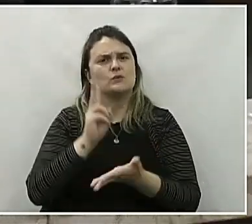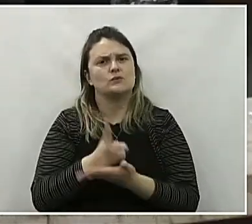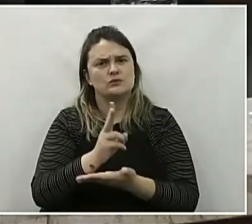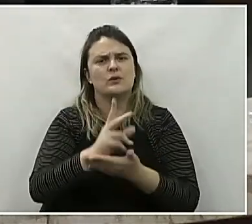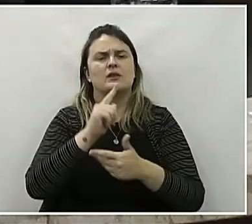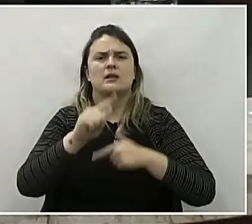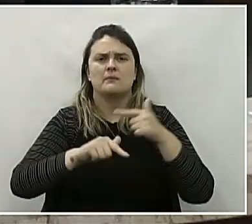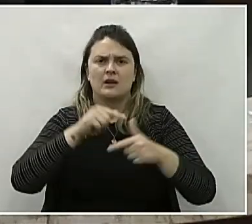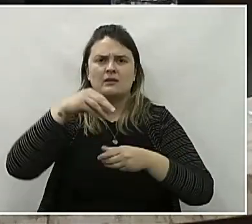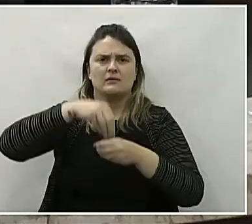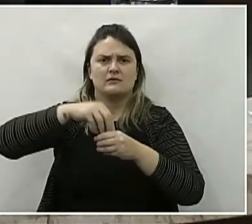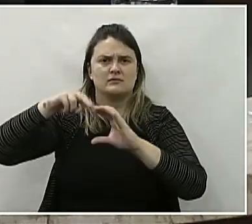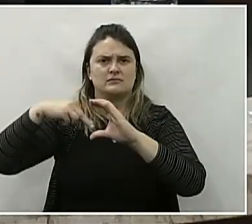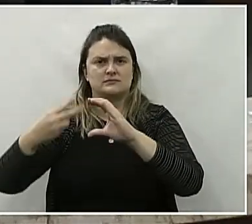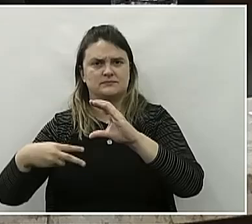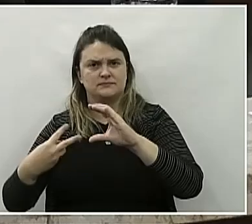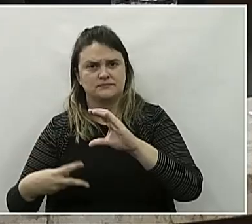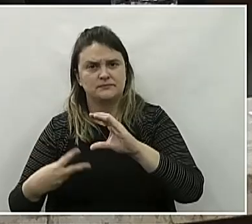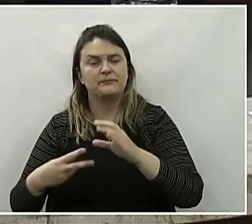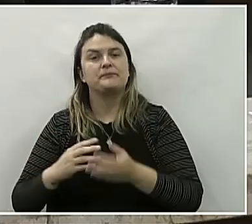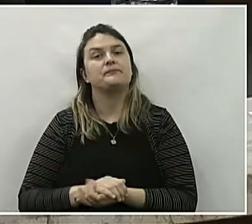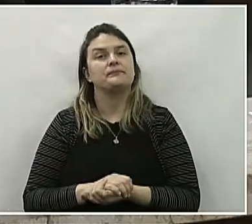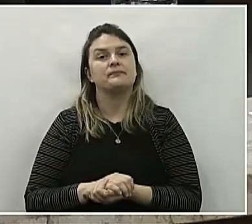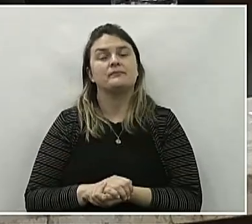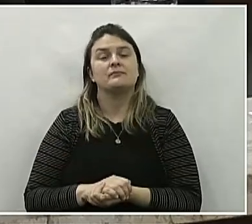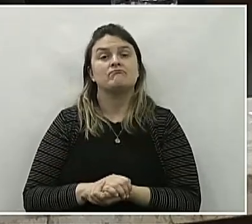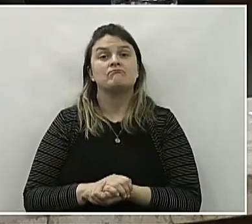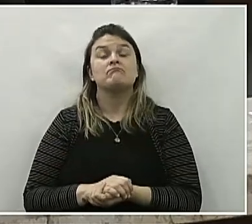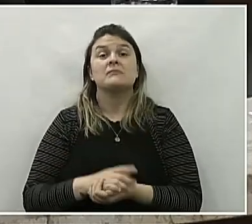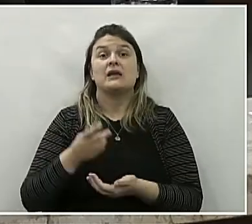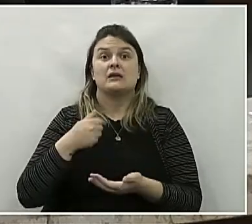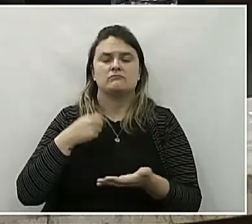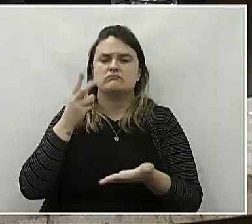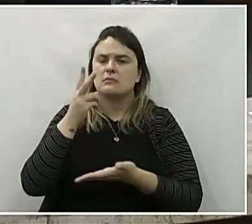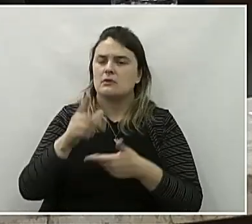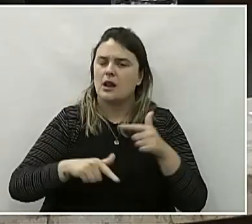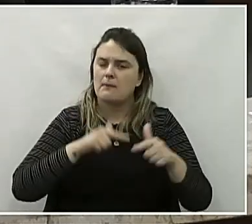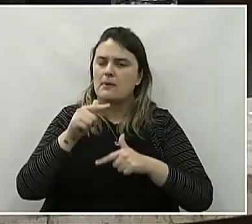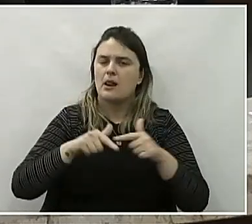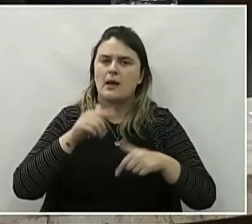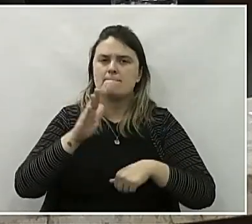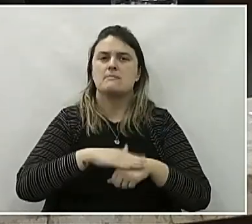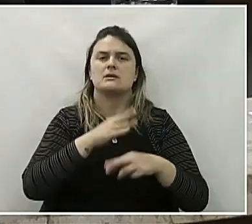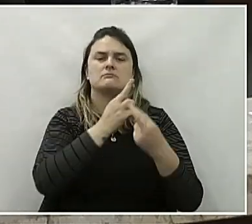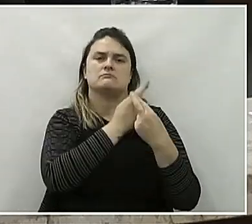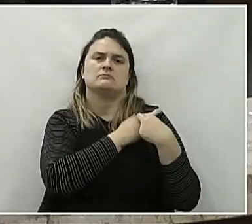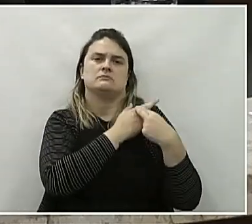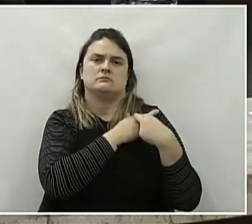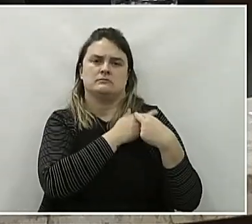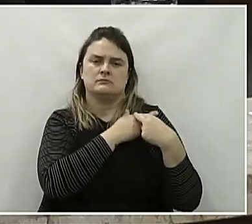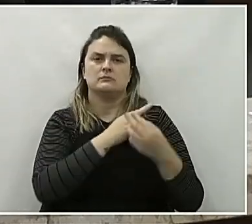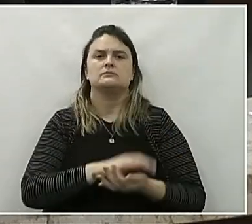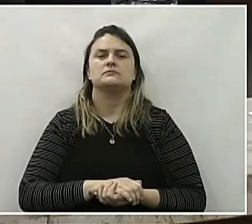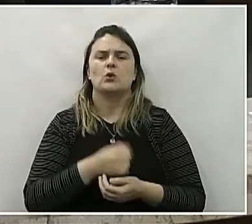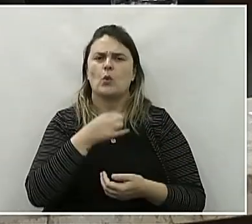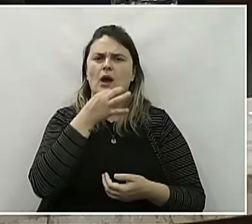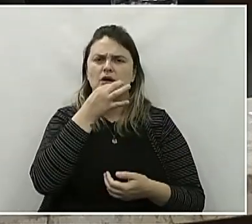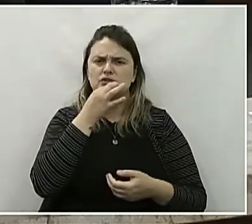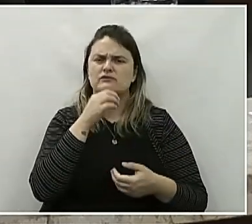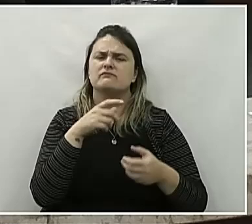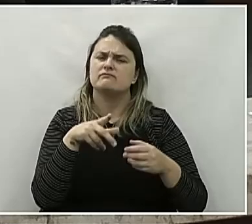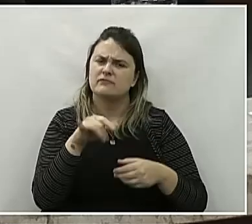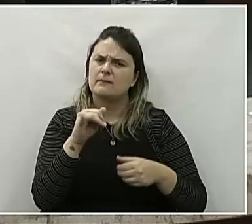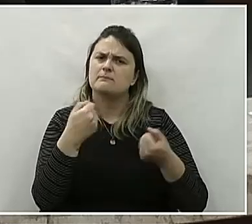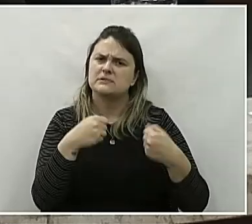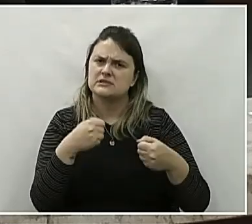atuando dentro da Câmara de Vereadores de uma forma cada vez mais responsável, inclusive. Eu acho que a vai precisar